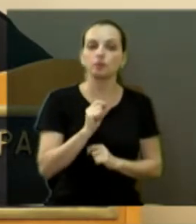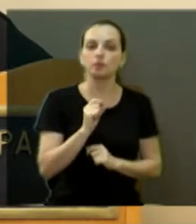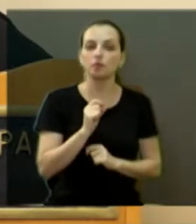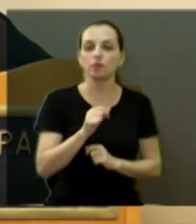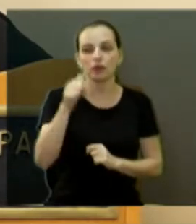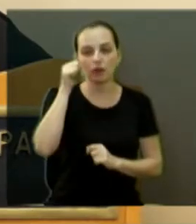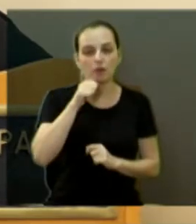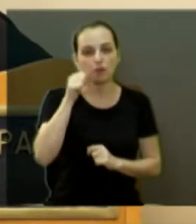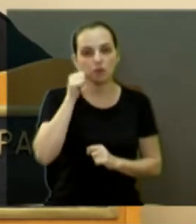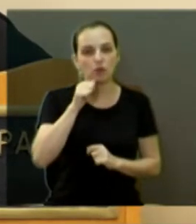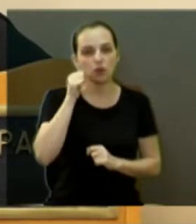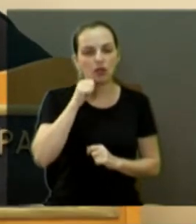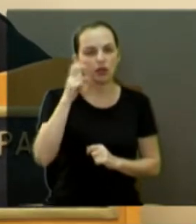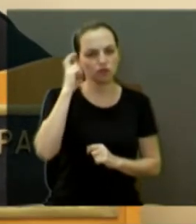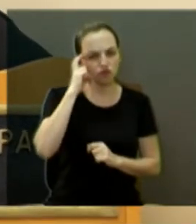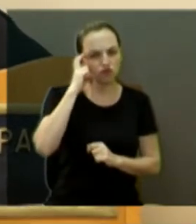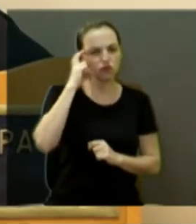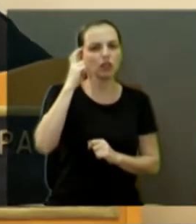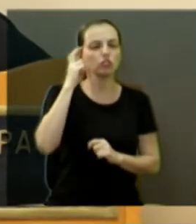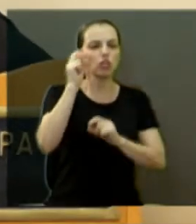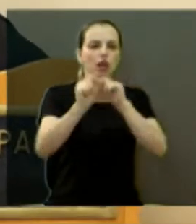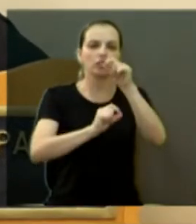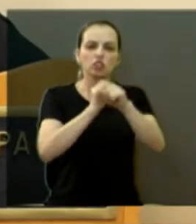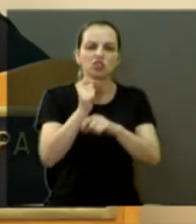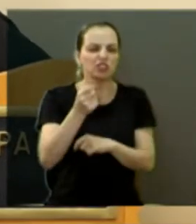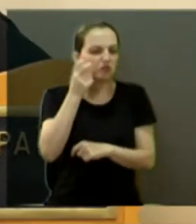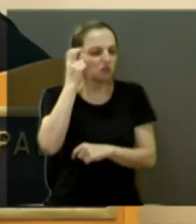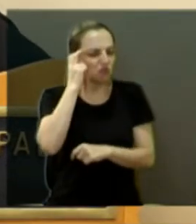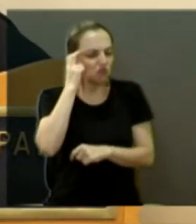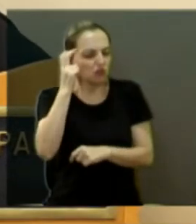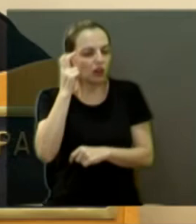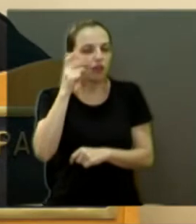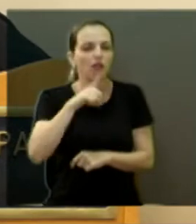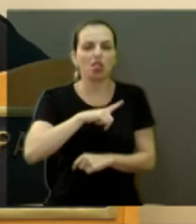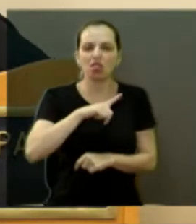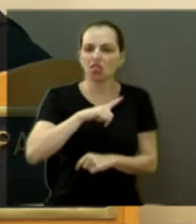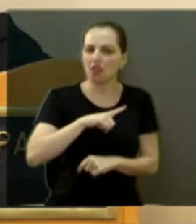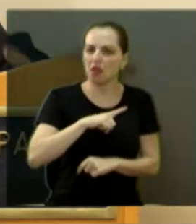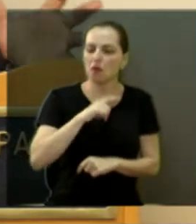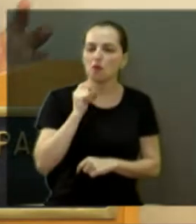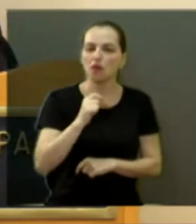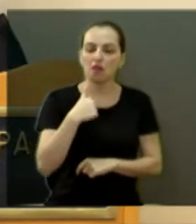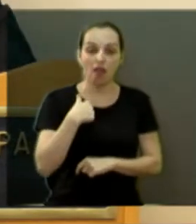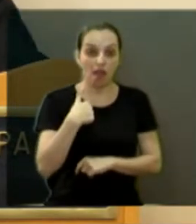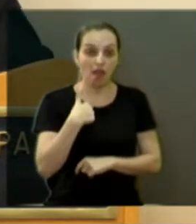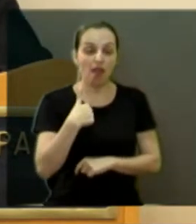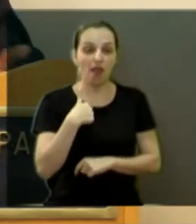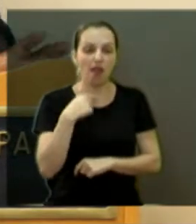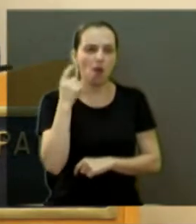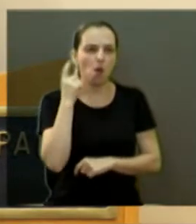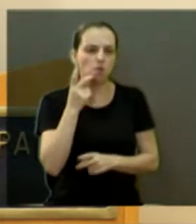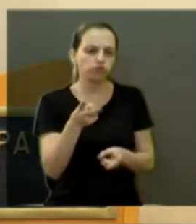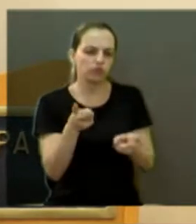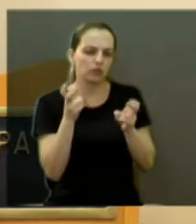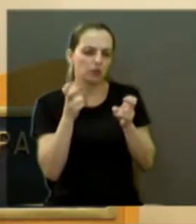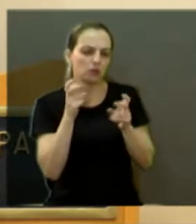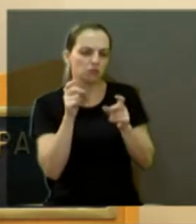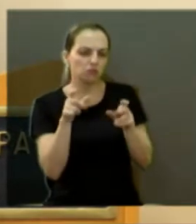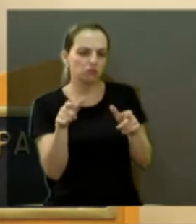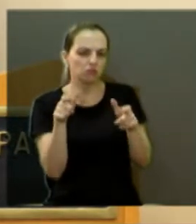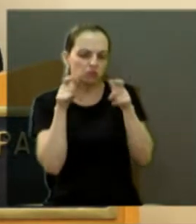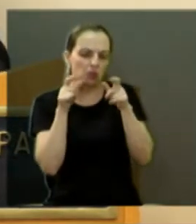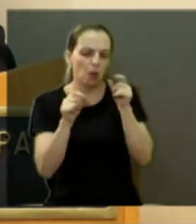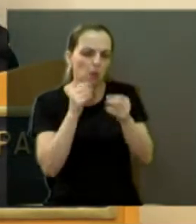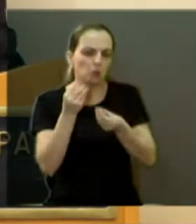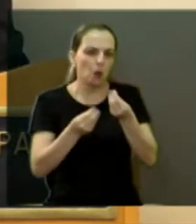que as mulheres são inteligentes, você não sabe a inteligência que a mulher tem, né? Eu fico aqui muitas vezes prestando atenção, né? As